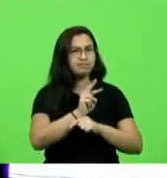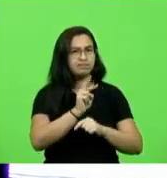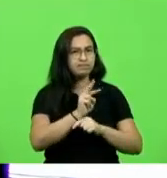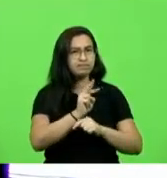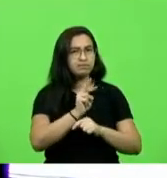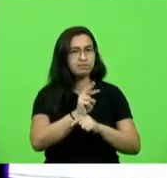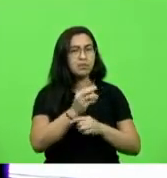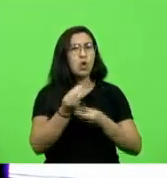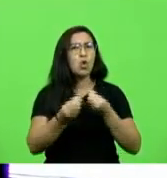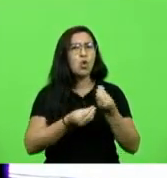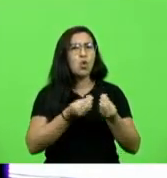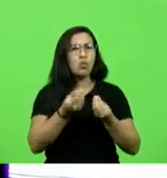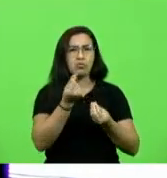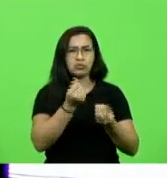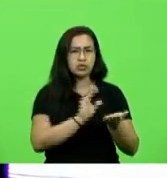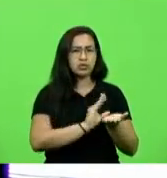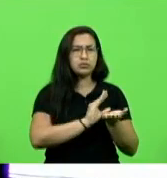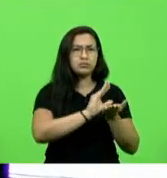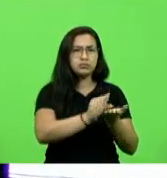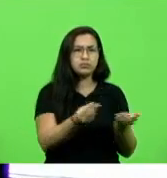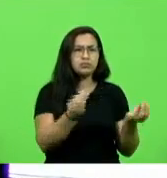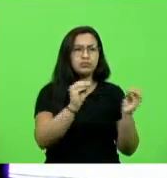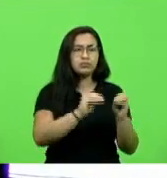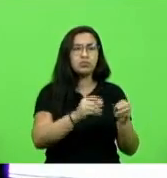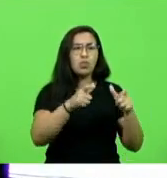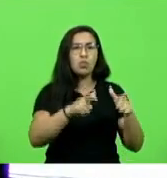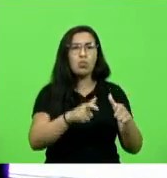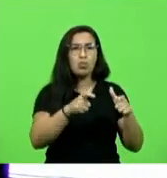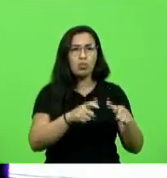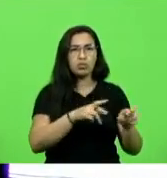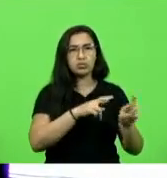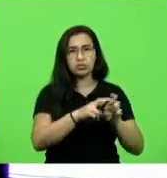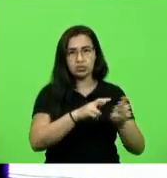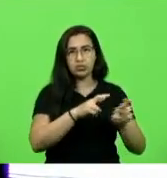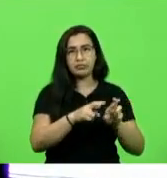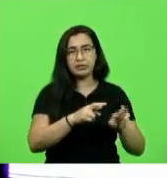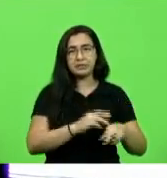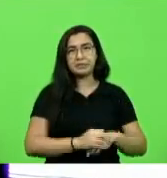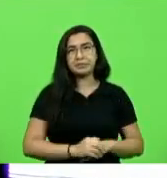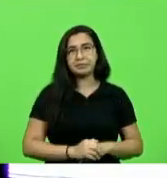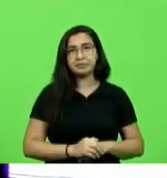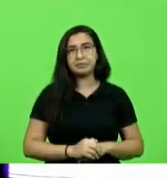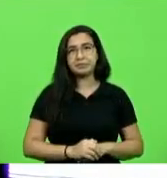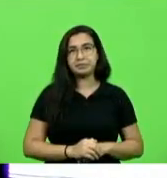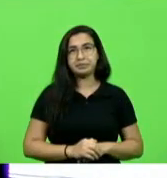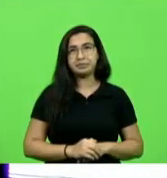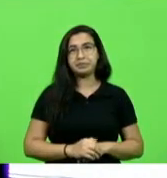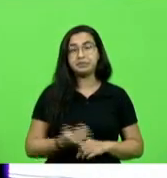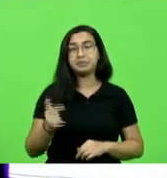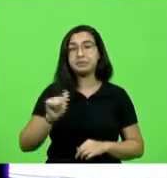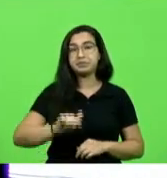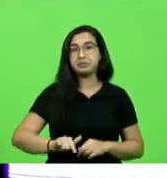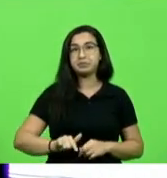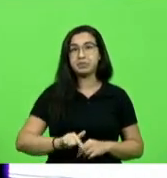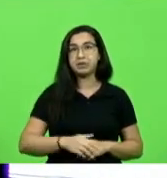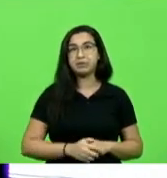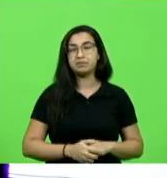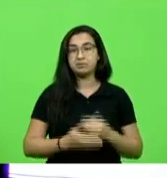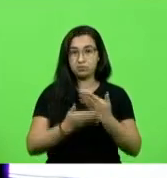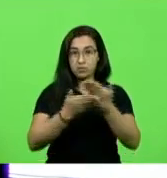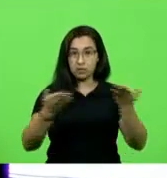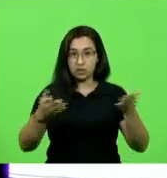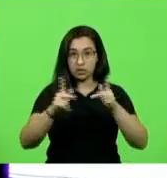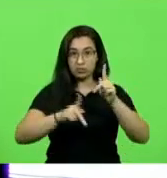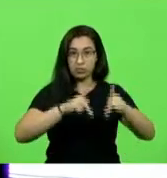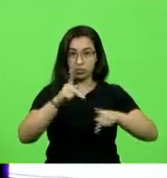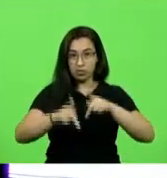recursos nas rodovias catarinenses sobretudo e para finalizar catarinenses não